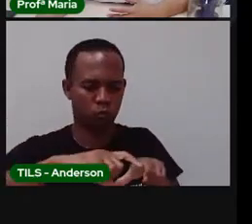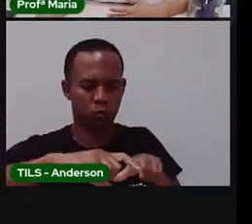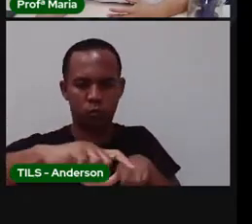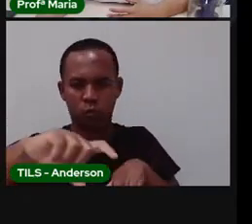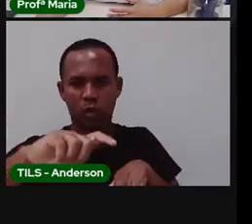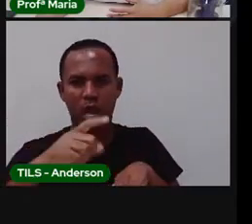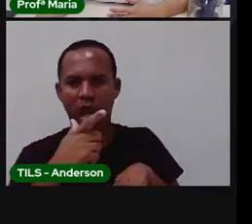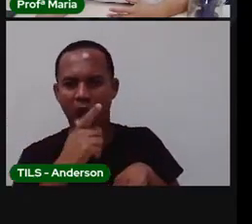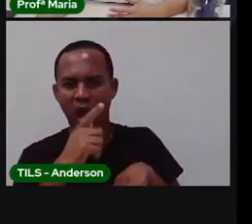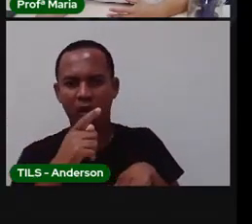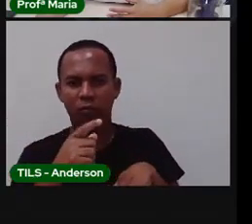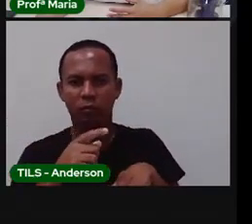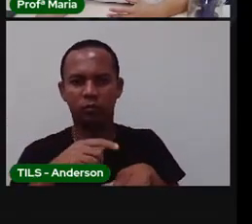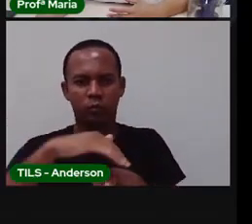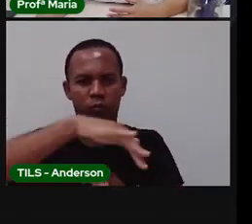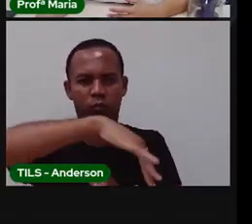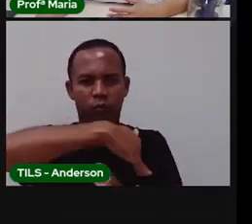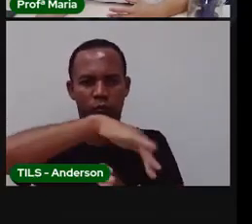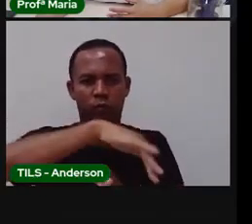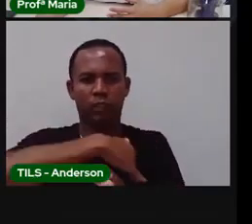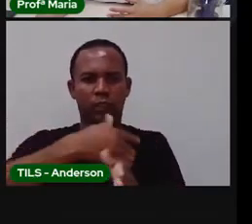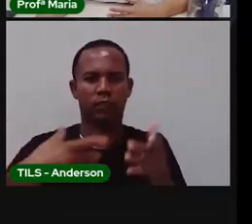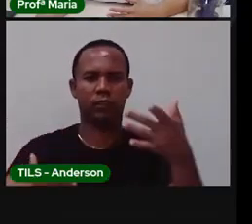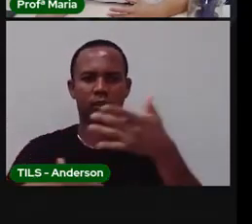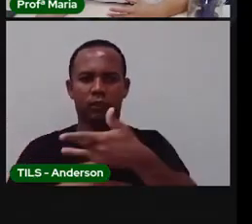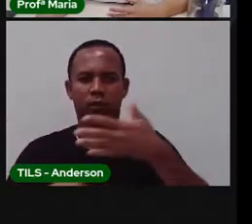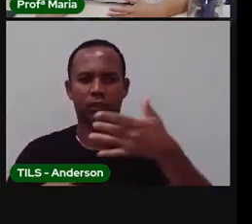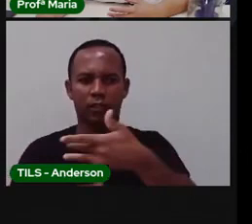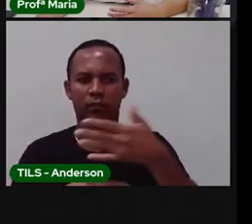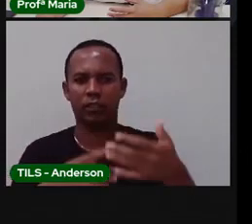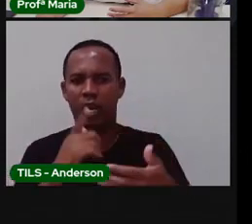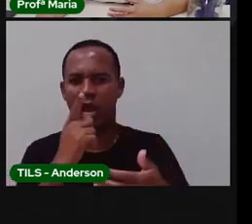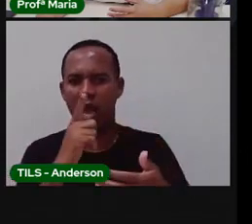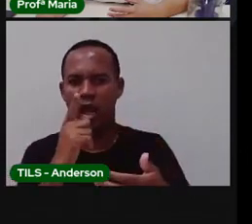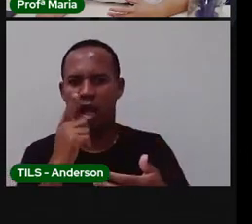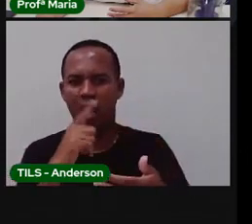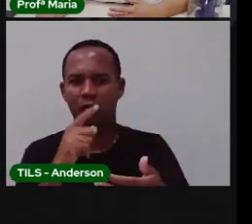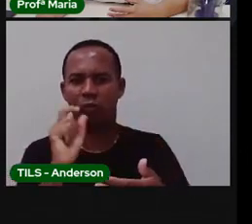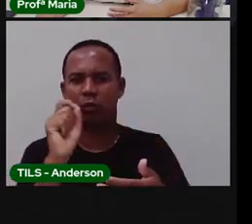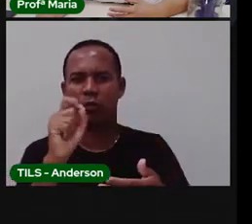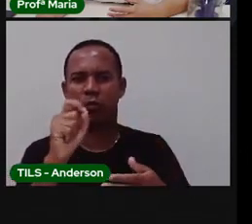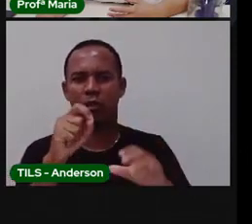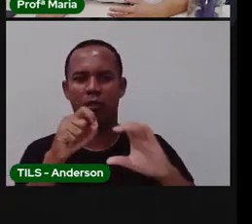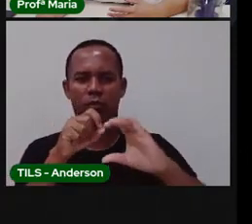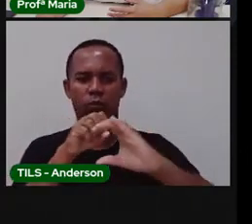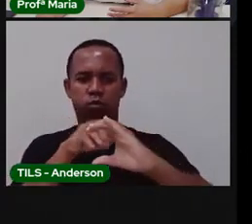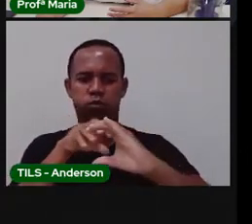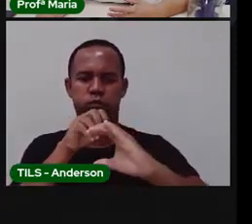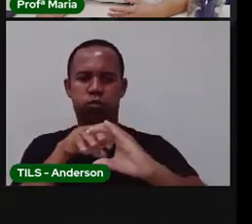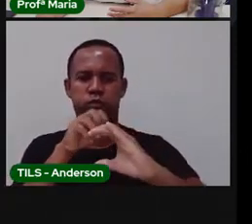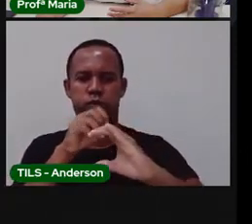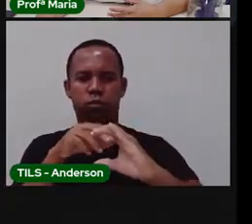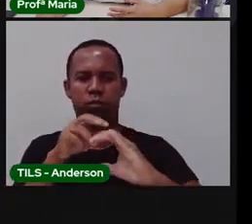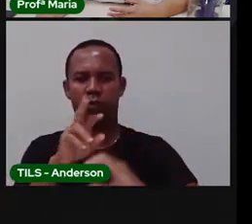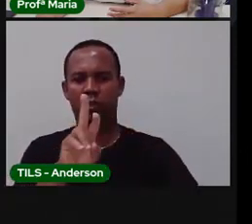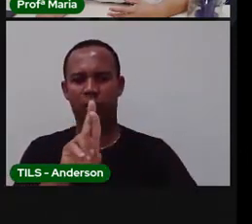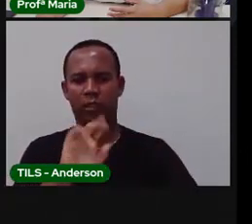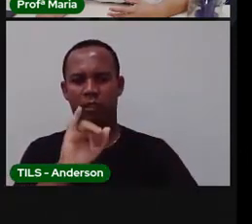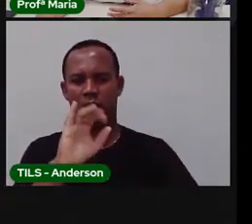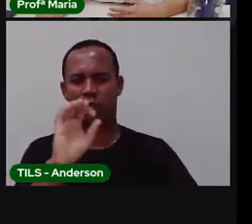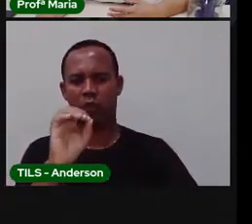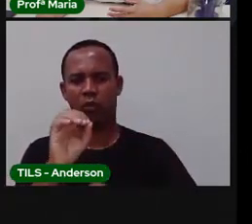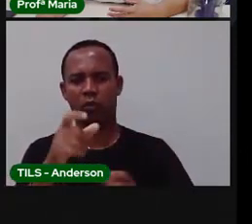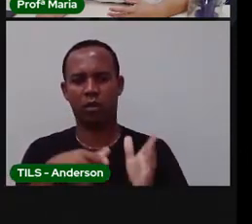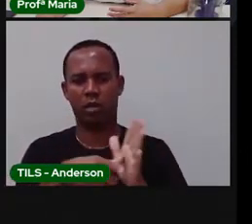atravessa as ruas da cidade a água geralmente é bombeada de represas ou de rios e é